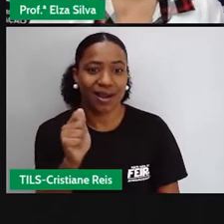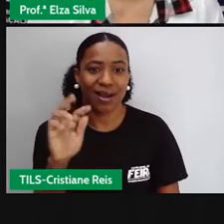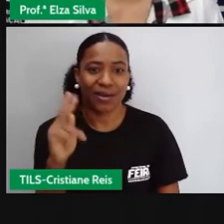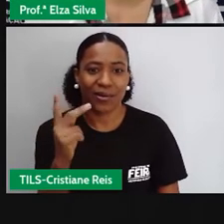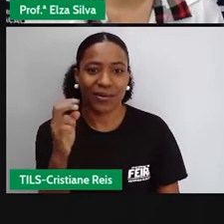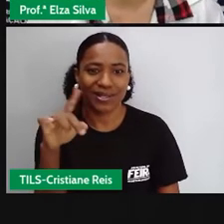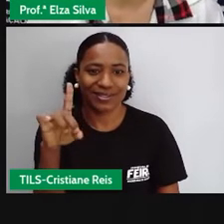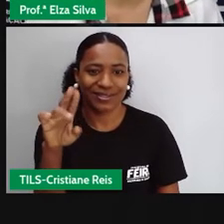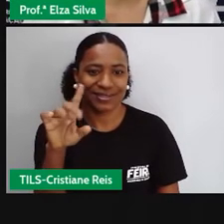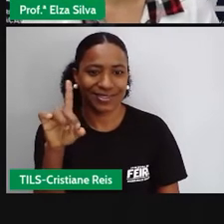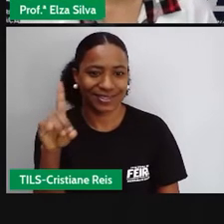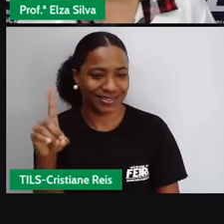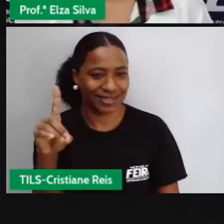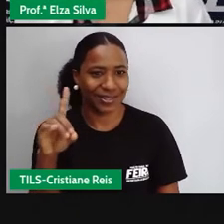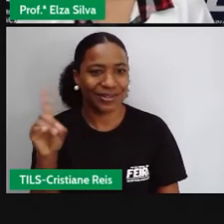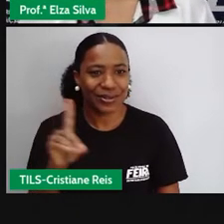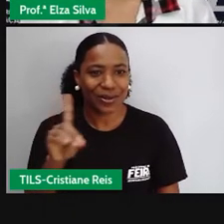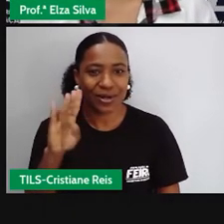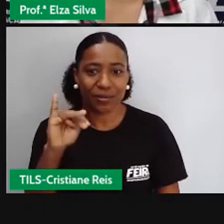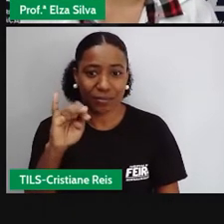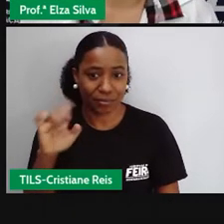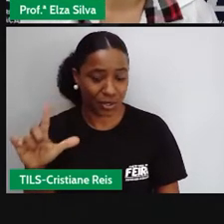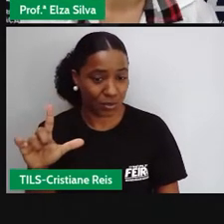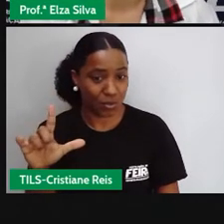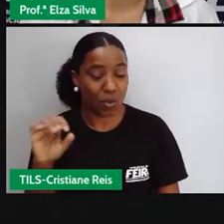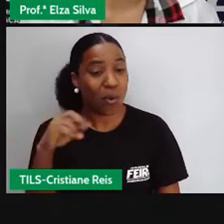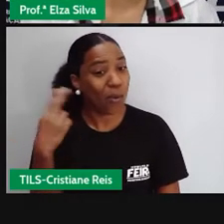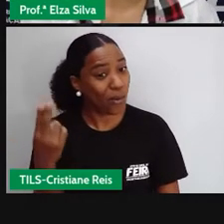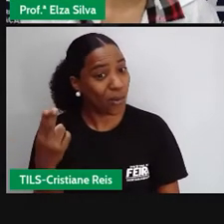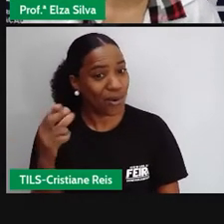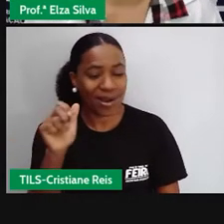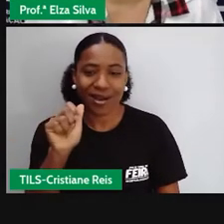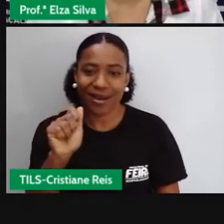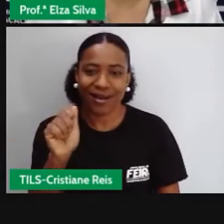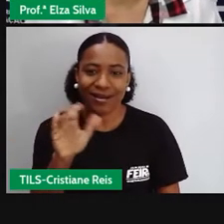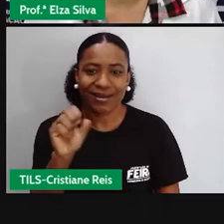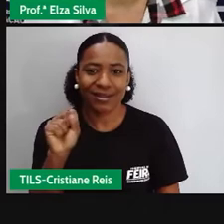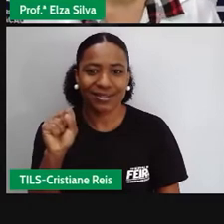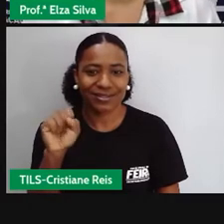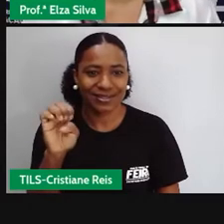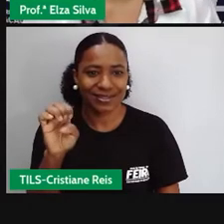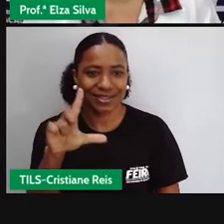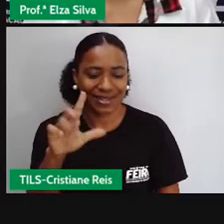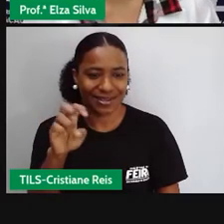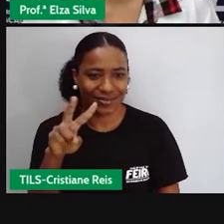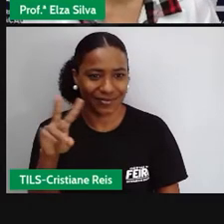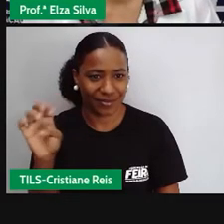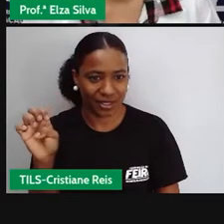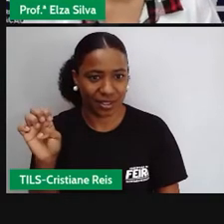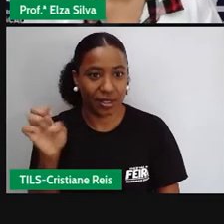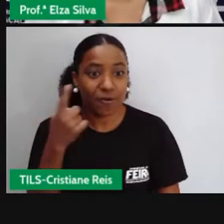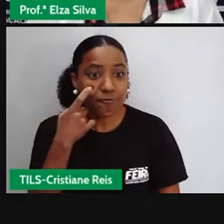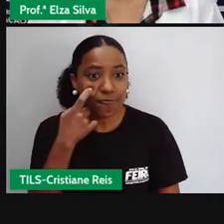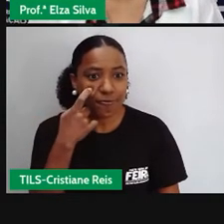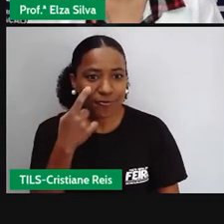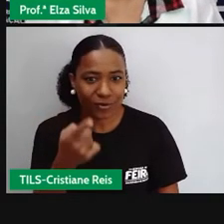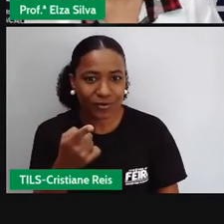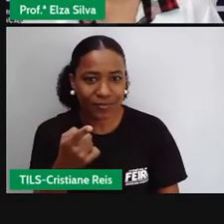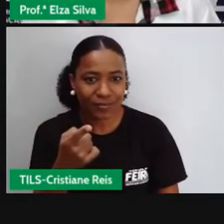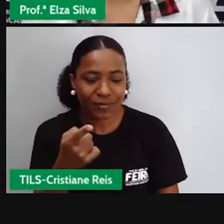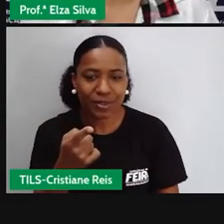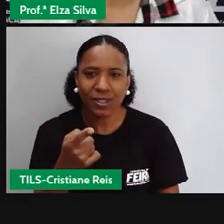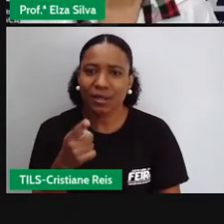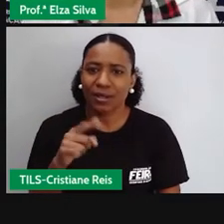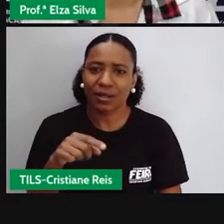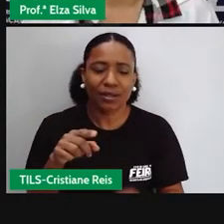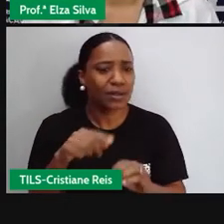Observem, que na tela vocês têm a representação da moeda, que é o S com uma